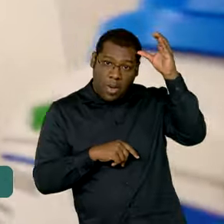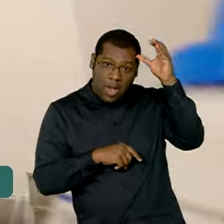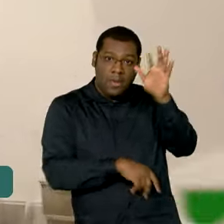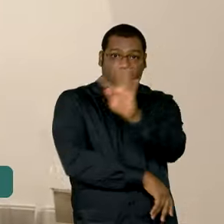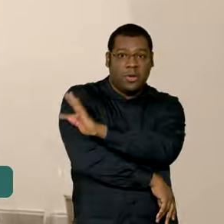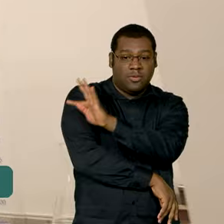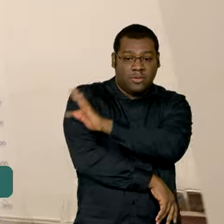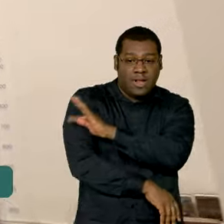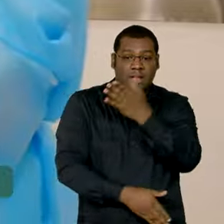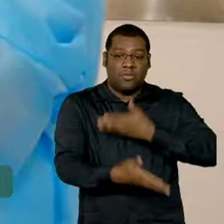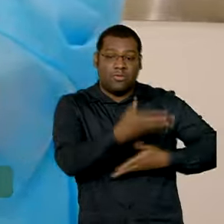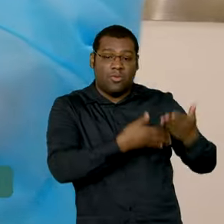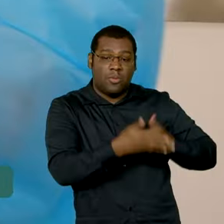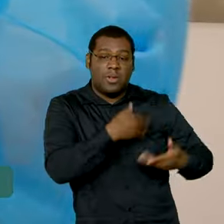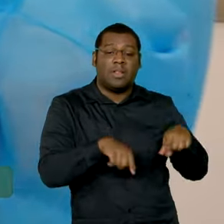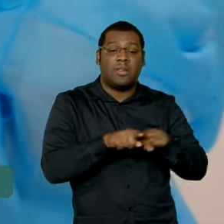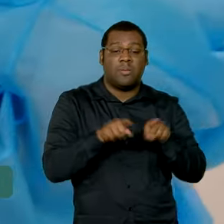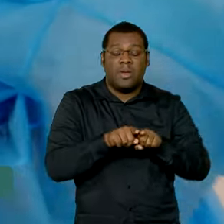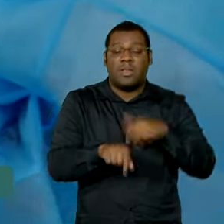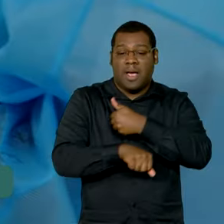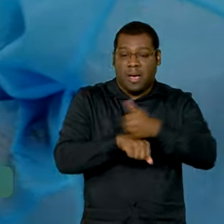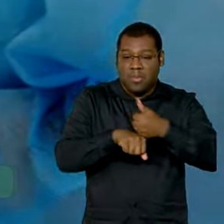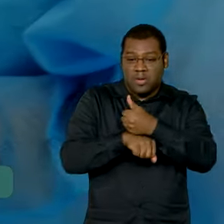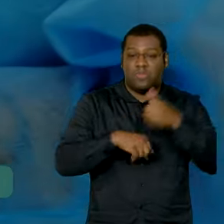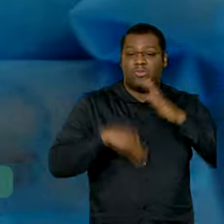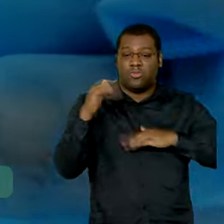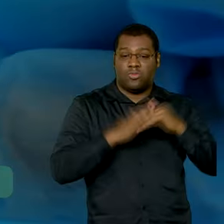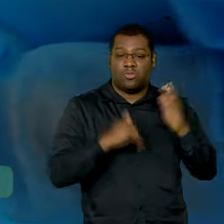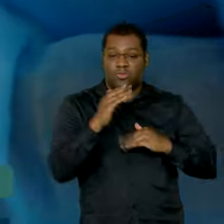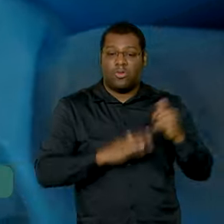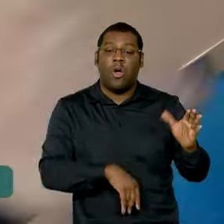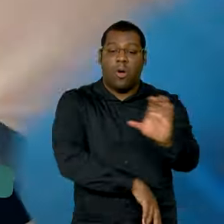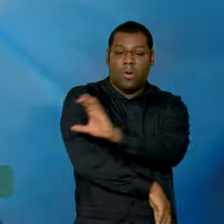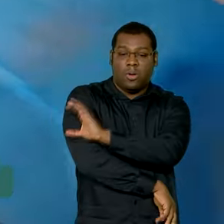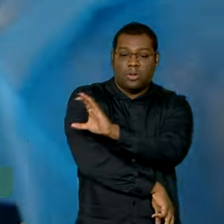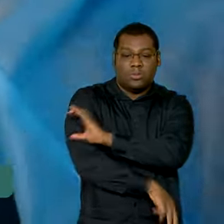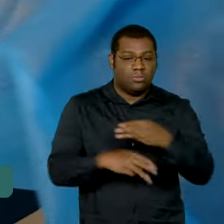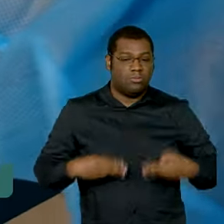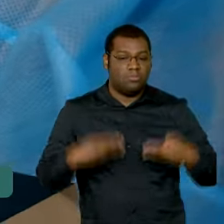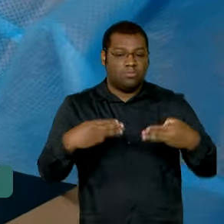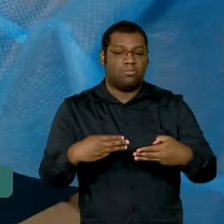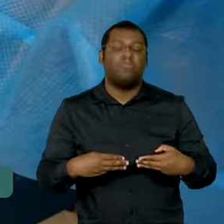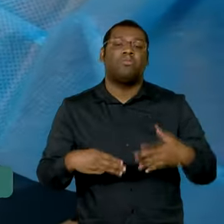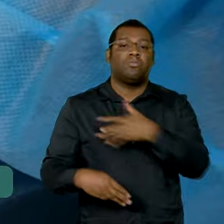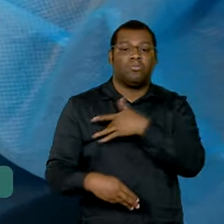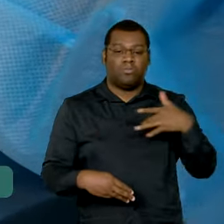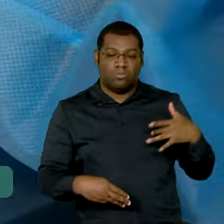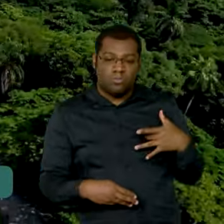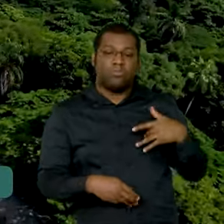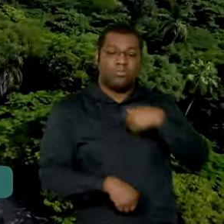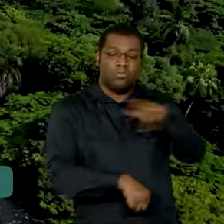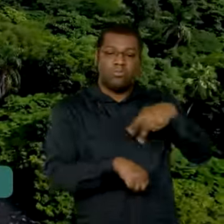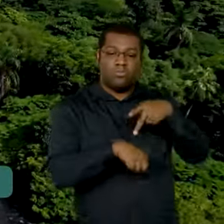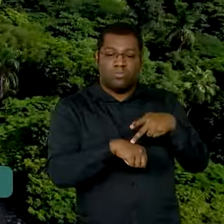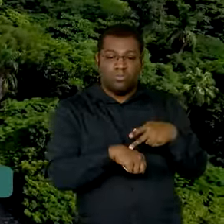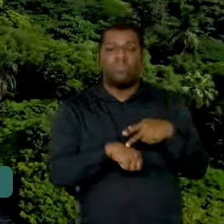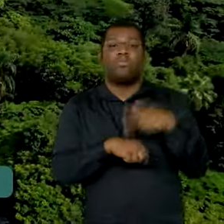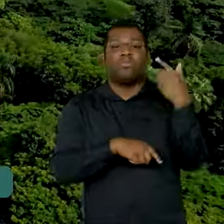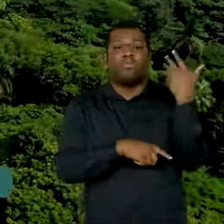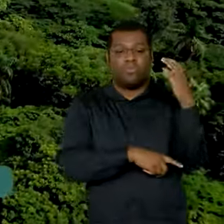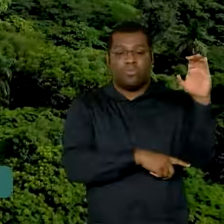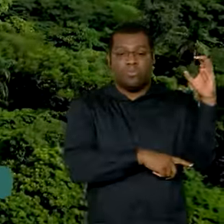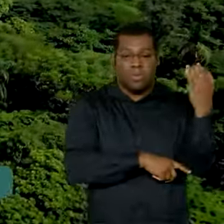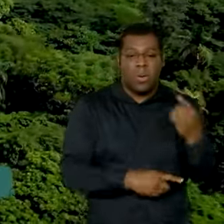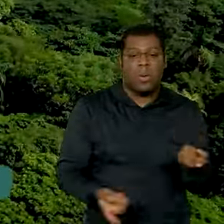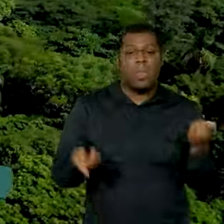capacitação de profissionais. A iniciativa é coordenada pelo Ministério da Saúde e Proteção Social da Colômbia, em parceria com a